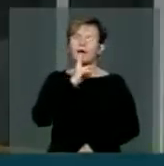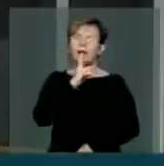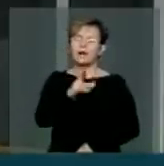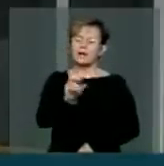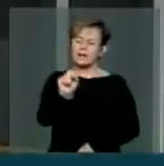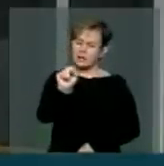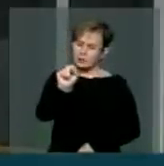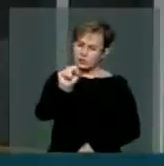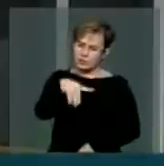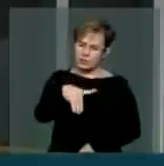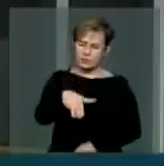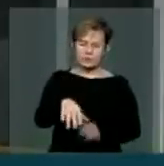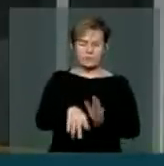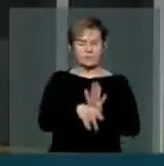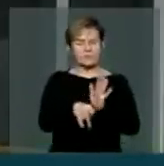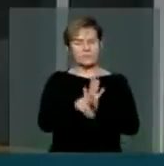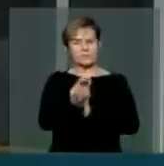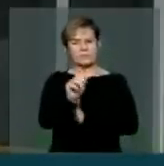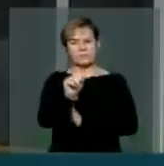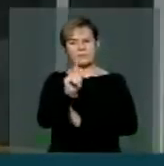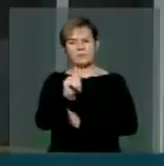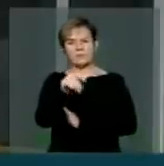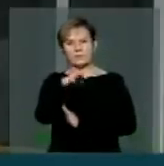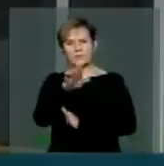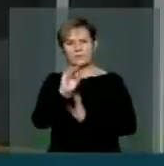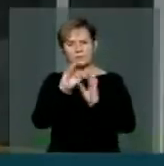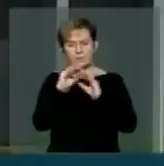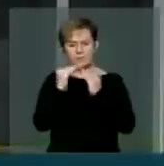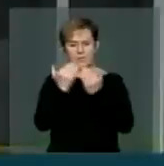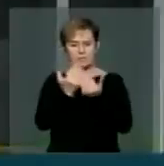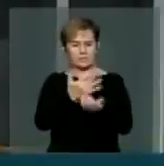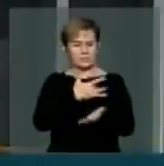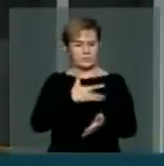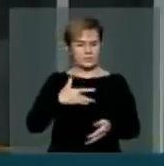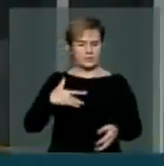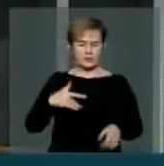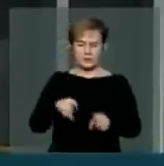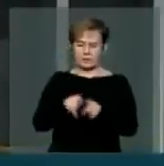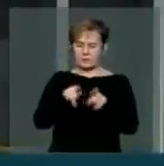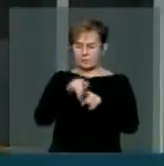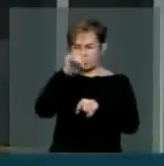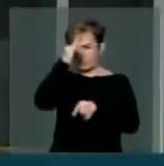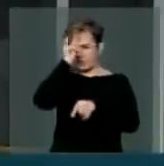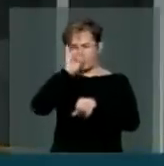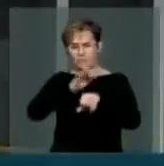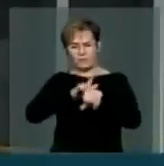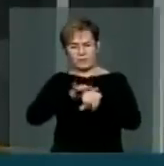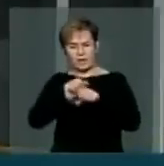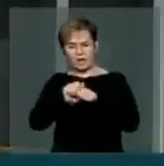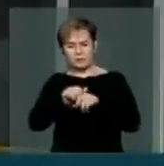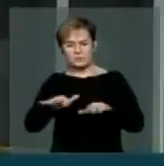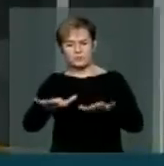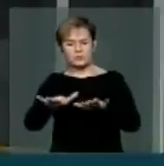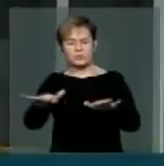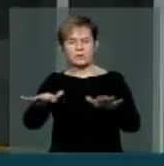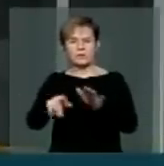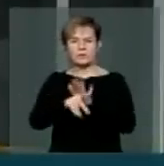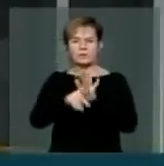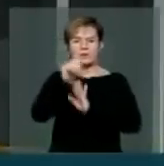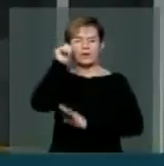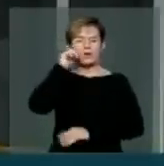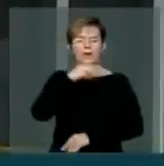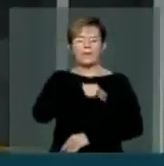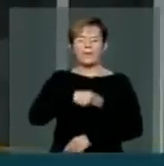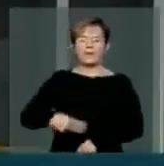diga sim aos agentes comunitários de saúde e aos agentes de combate às endemias. A ministra Ideli